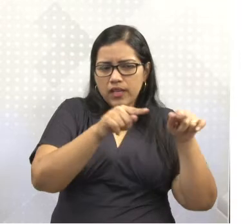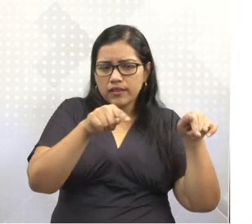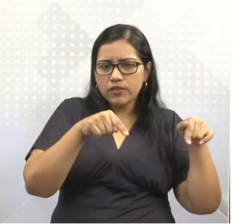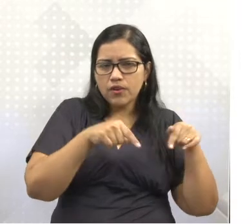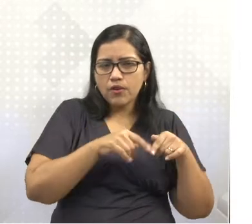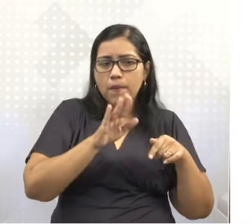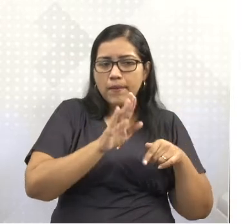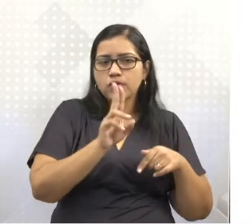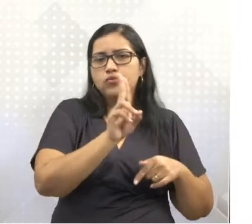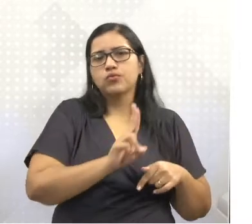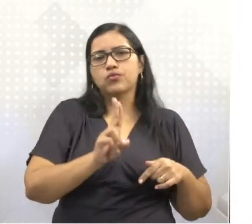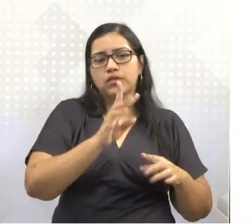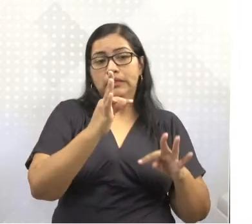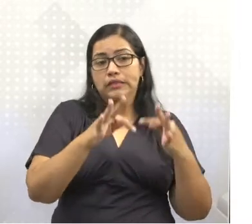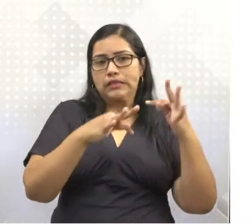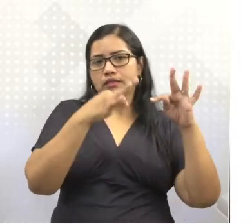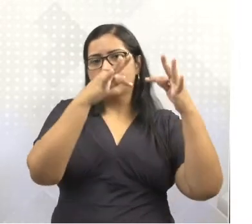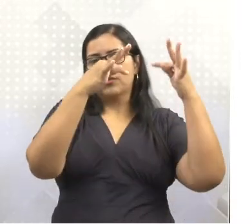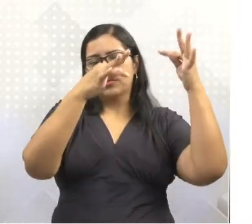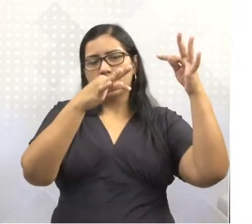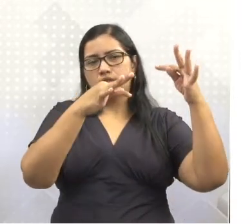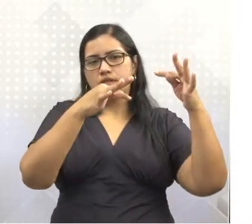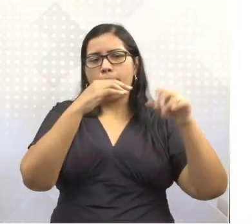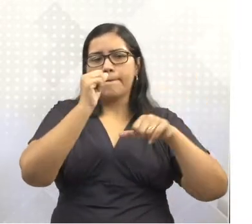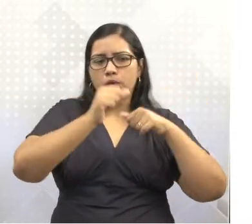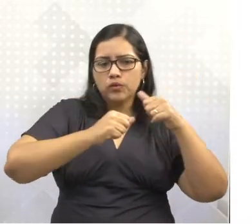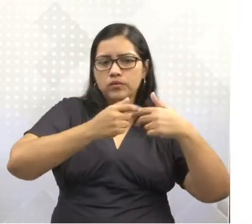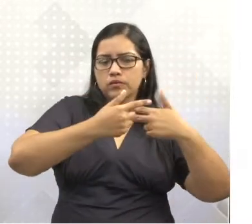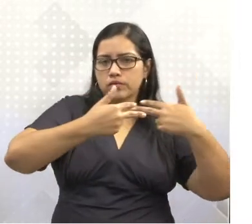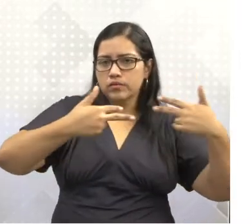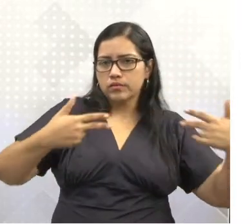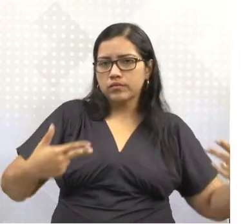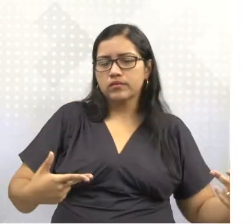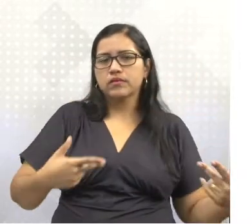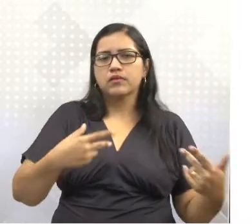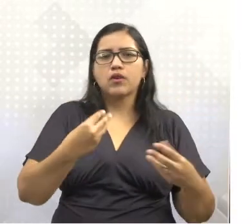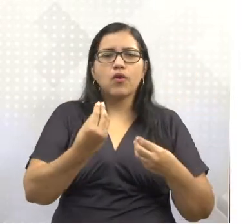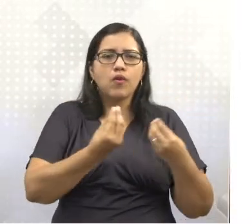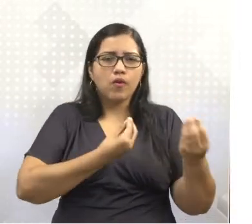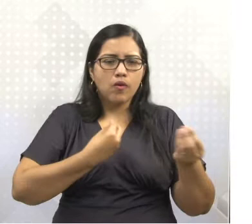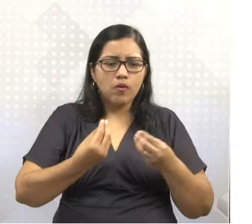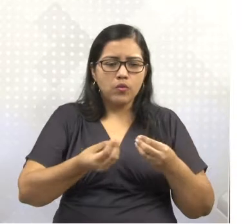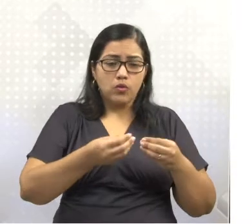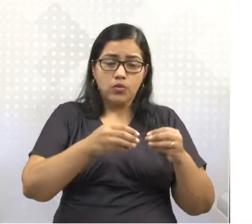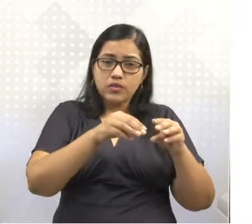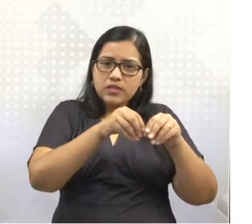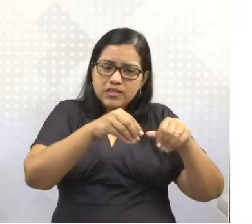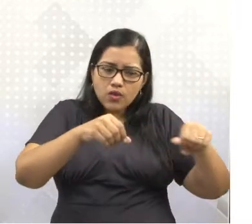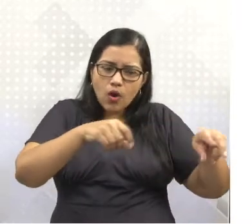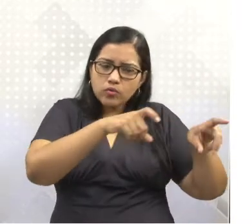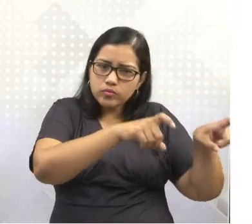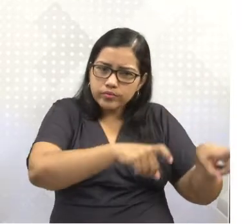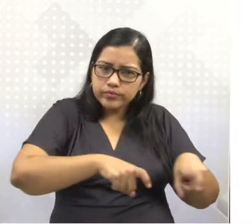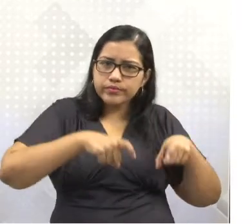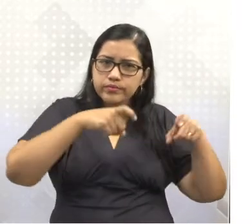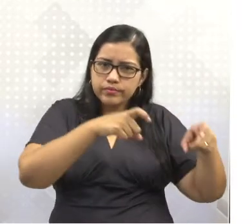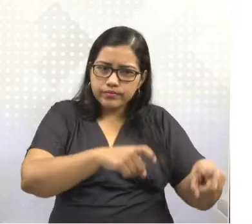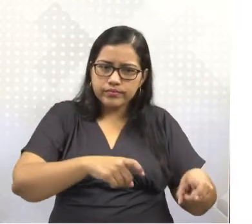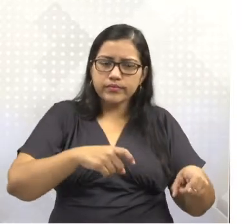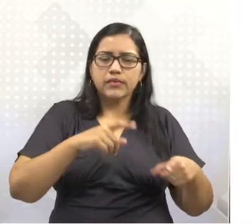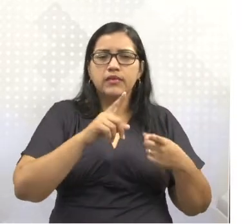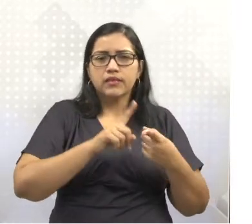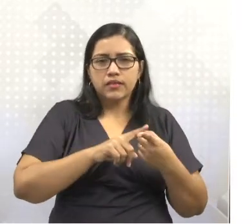tecnologia e da mudança genética dos grãos, a questão do manejo do solo, inclusive na melhoria do